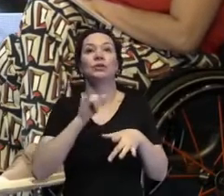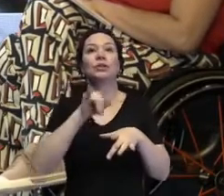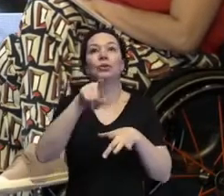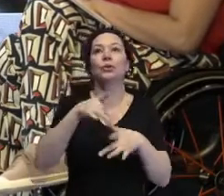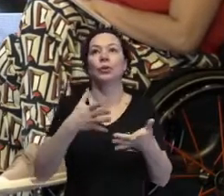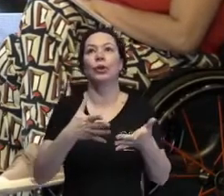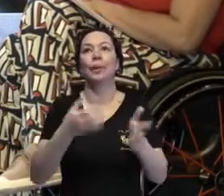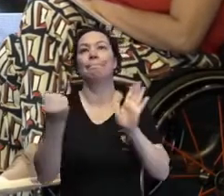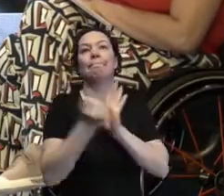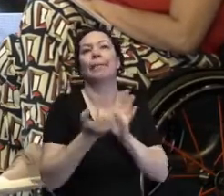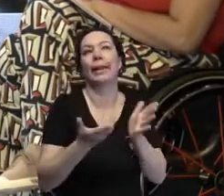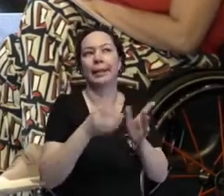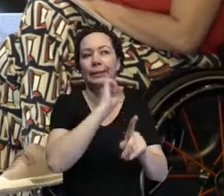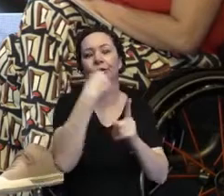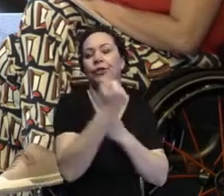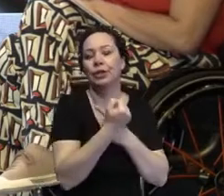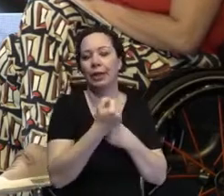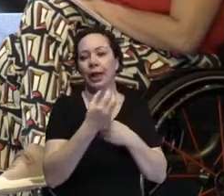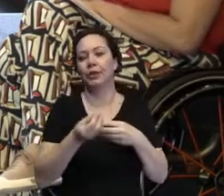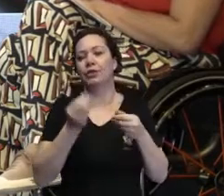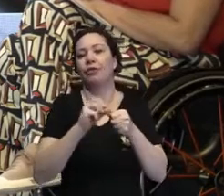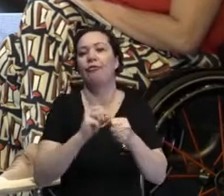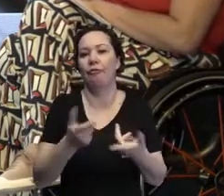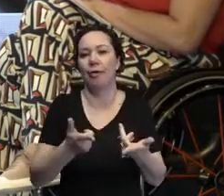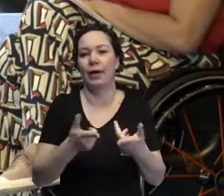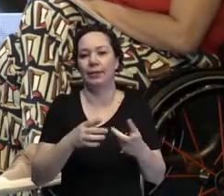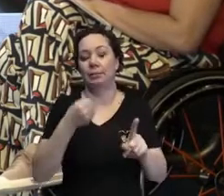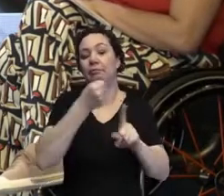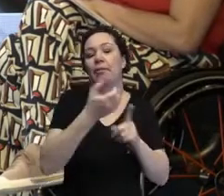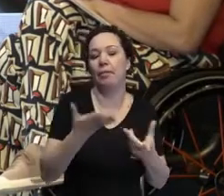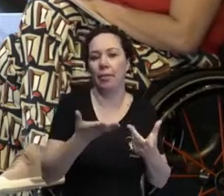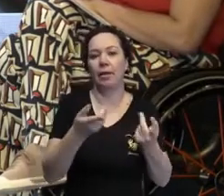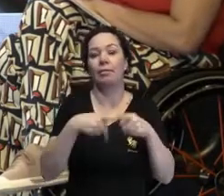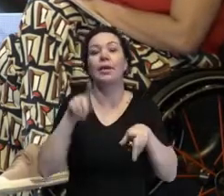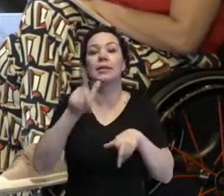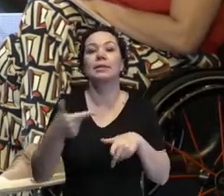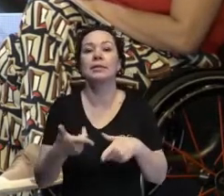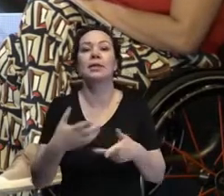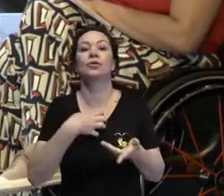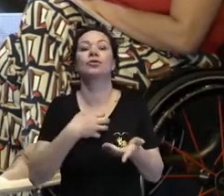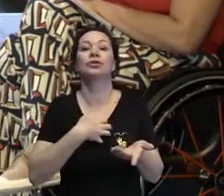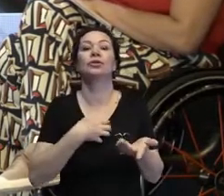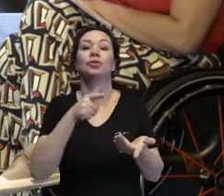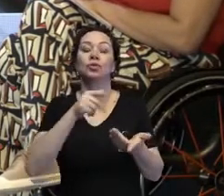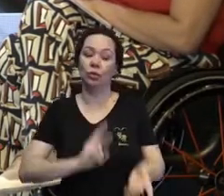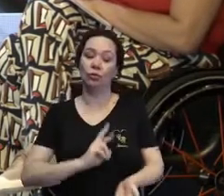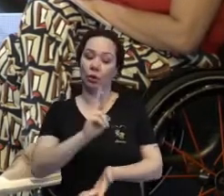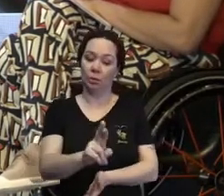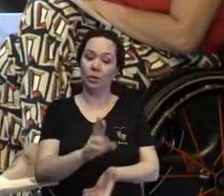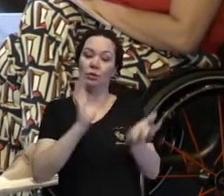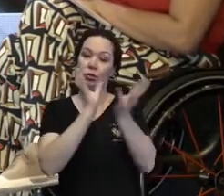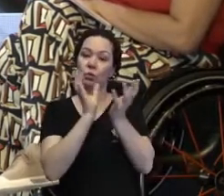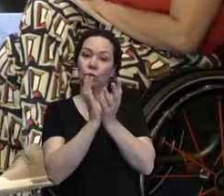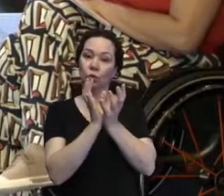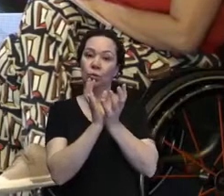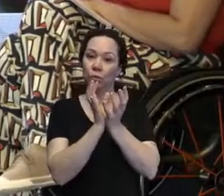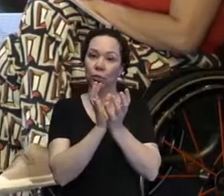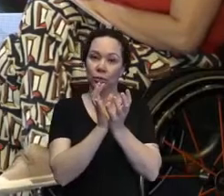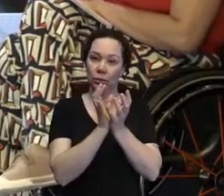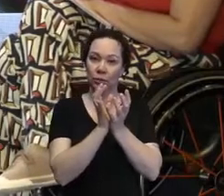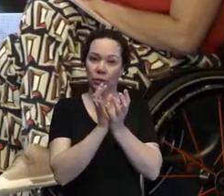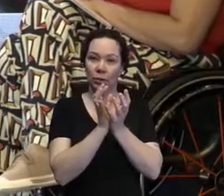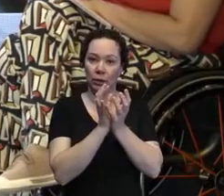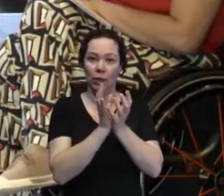social, e independente, inclusive, de sermos representantes de grupos subrepresentados, de